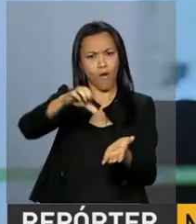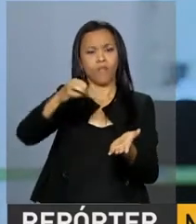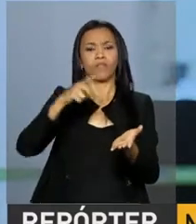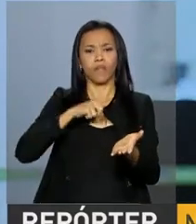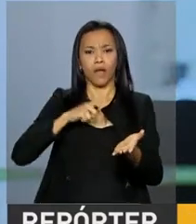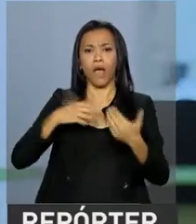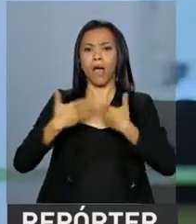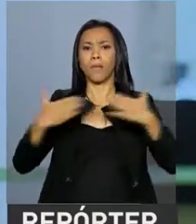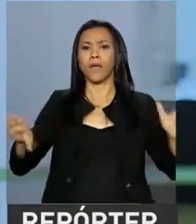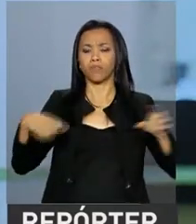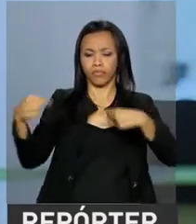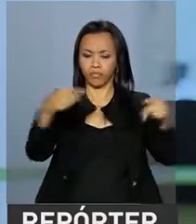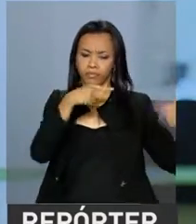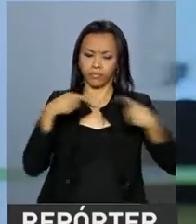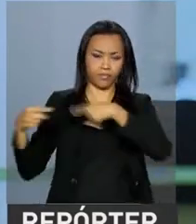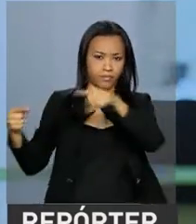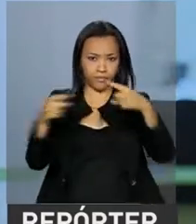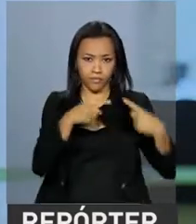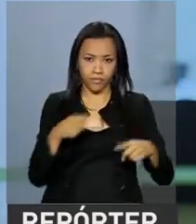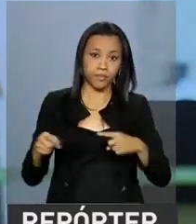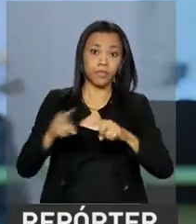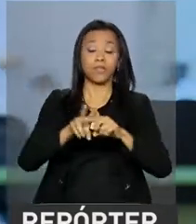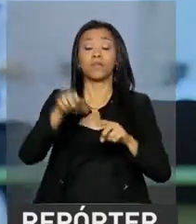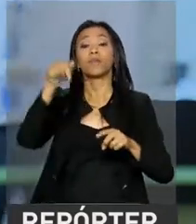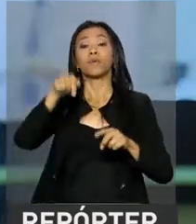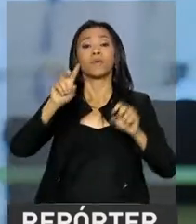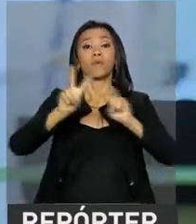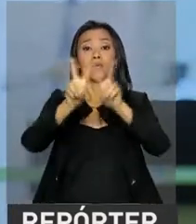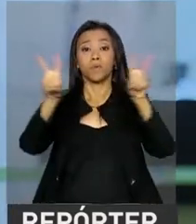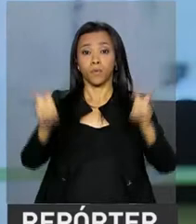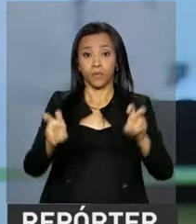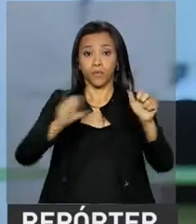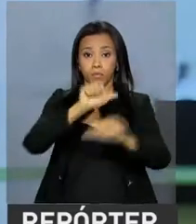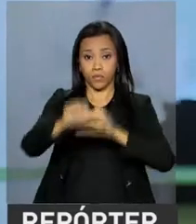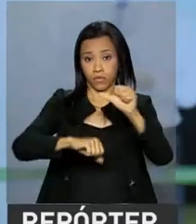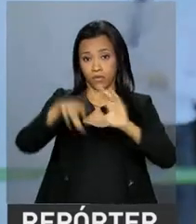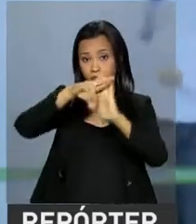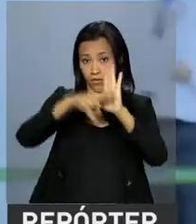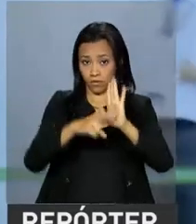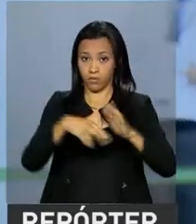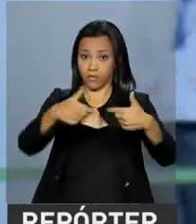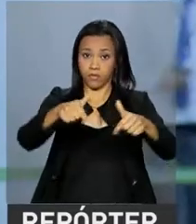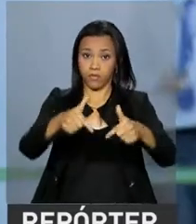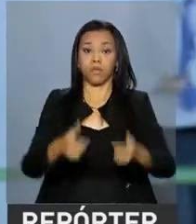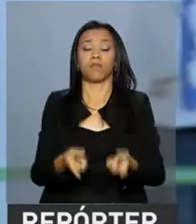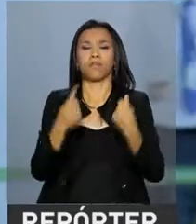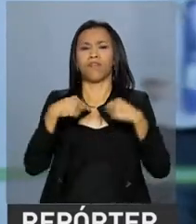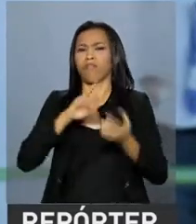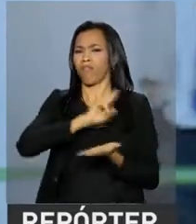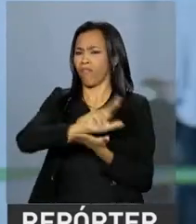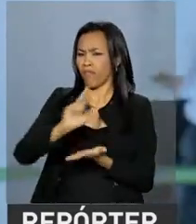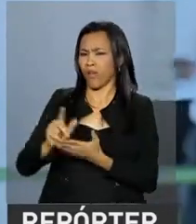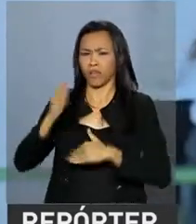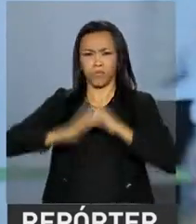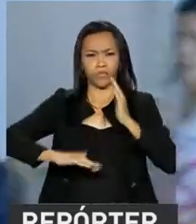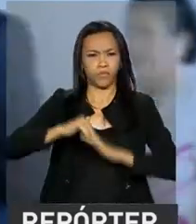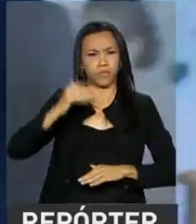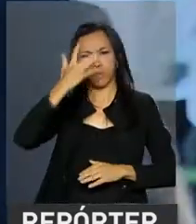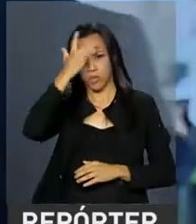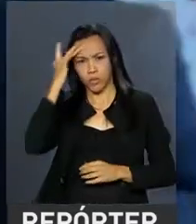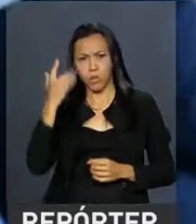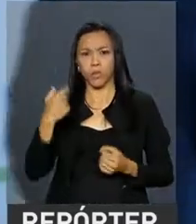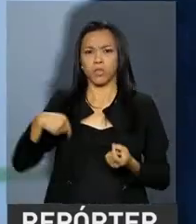Comissão de Assuntos Econômicos do Senado para discutir o projeto da reforma trabalhista. Vários economistas falaram